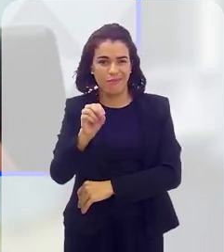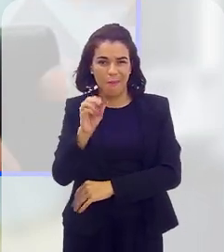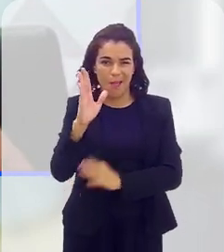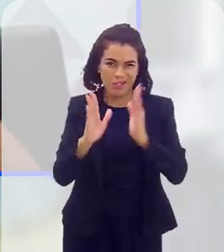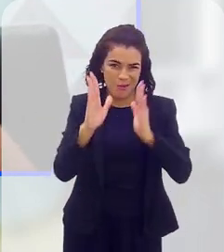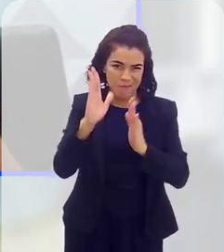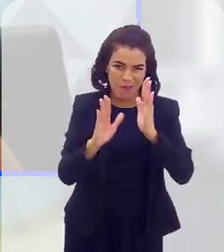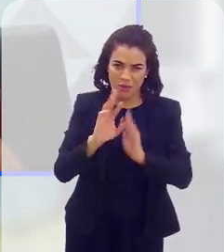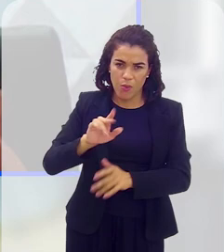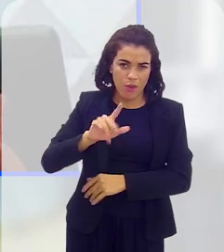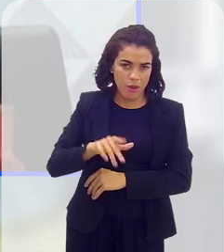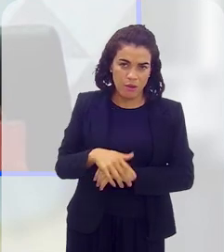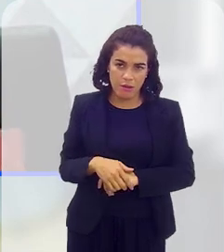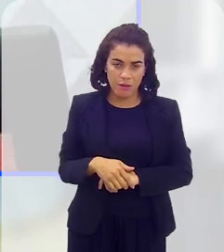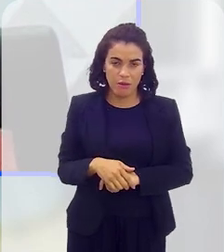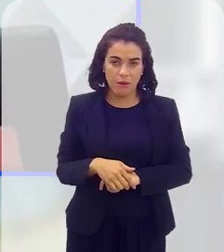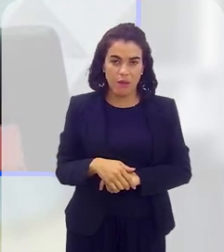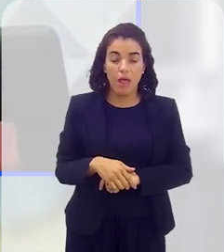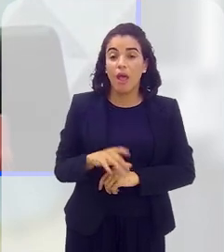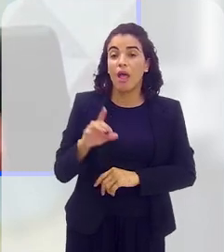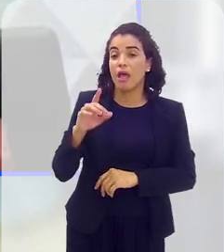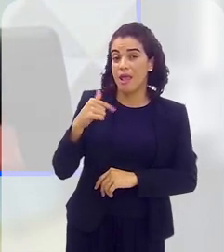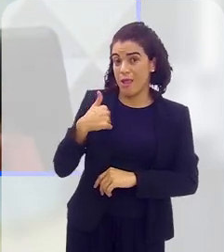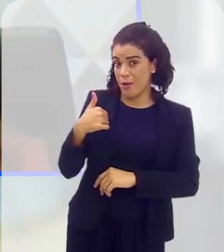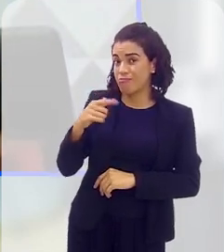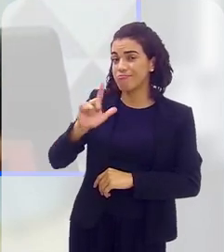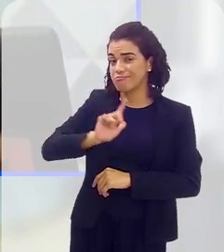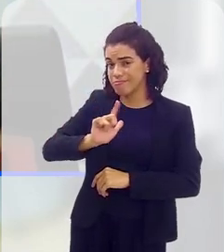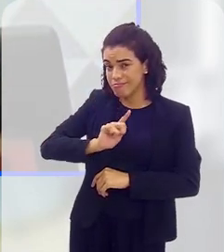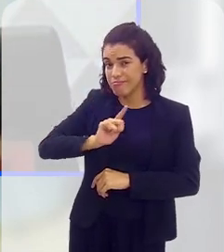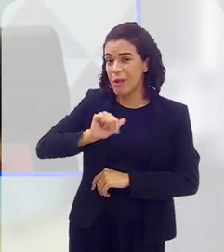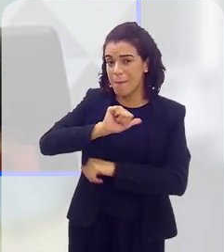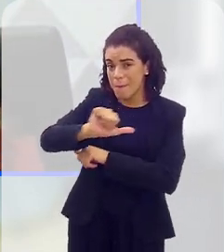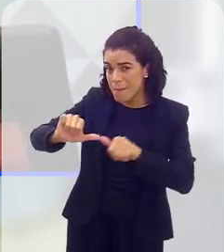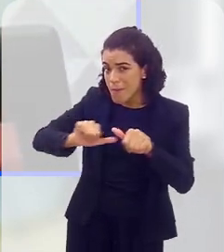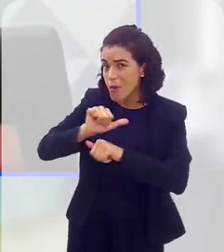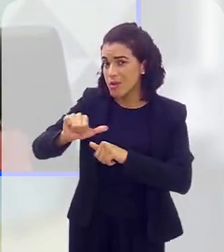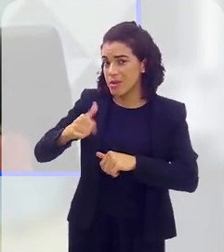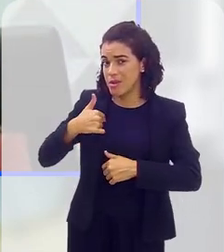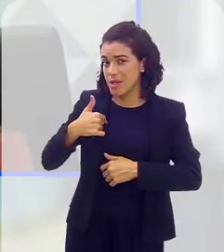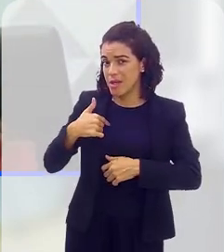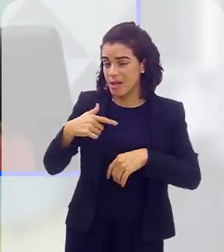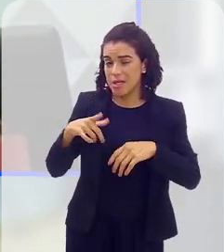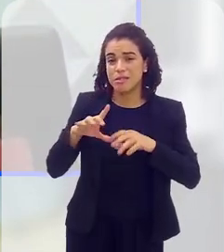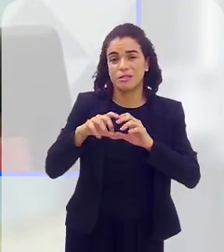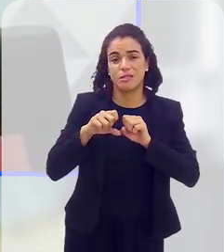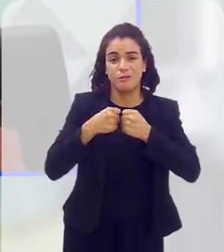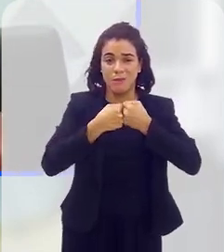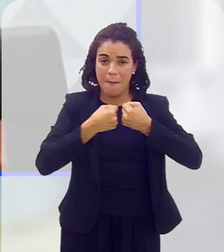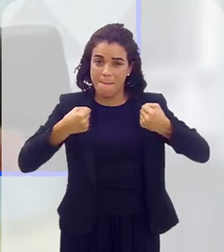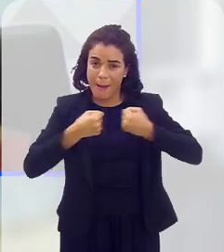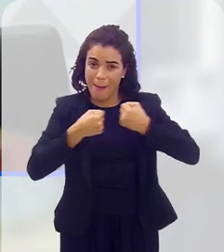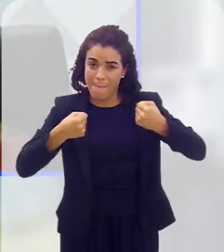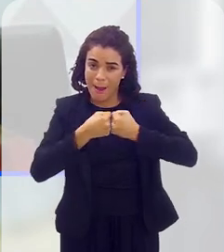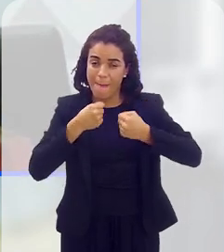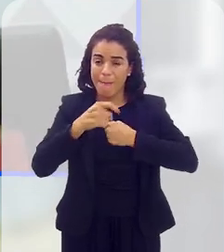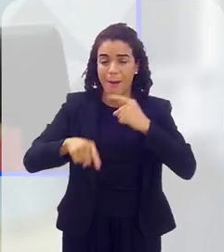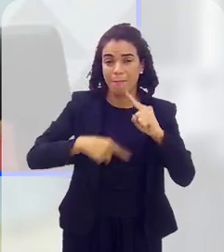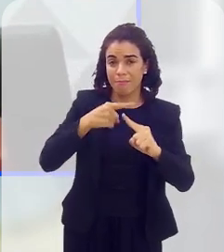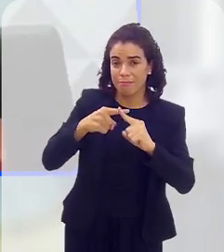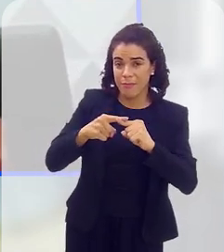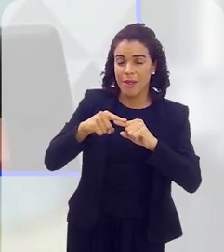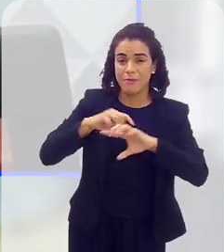não é que é mais ou menos isso que a gente vê, não é isso, é eu ter sim mudanças no meu sistema músculo esquelético, no meu sistema